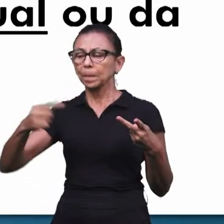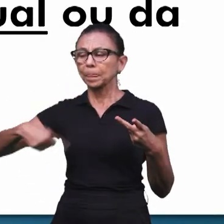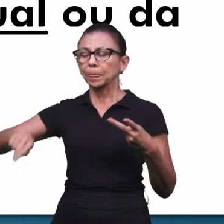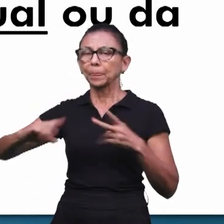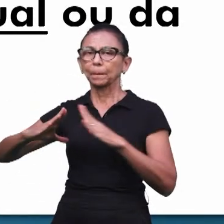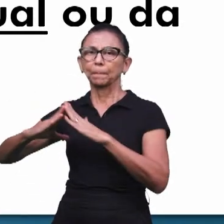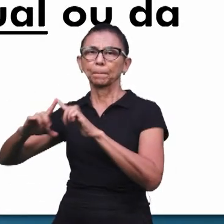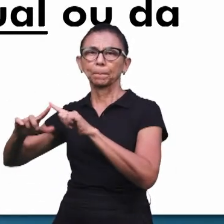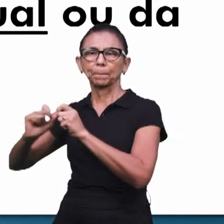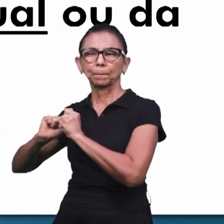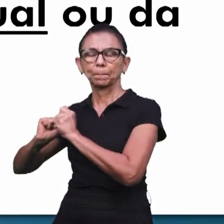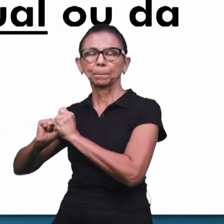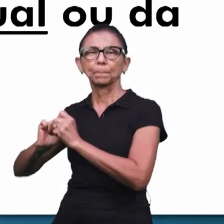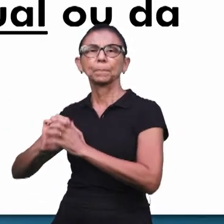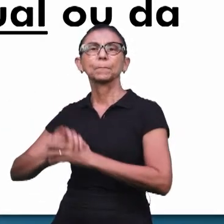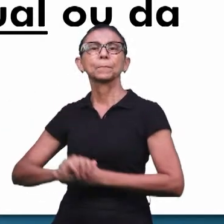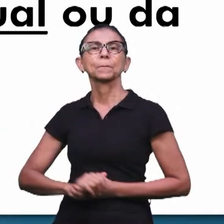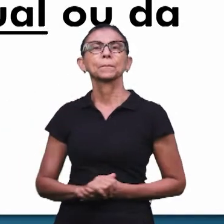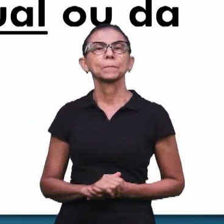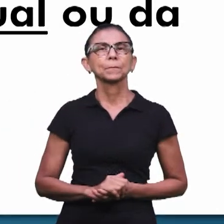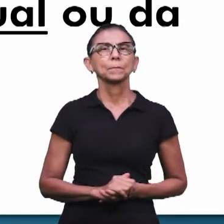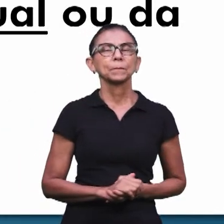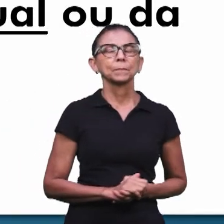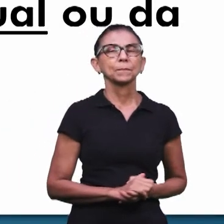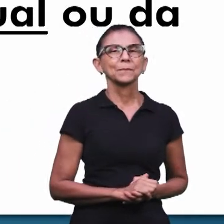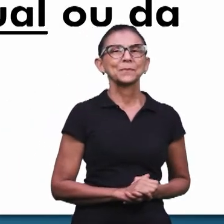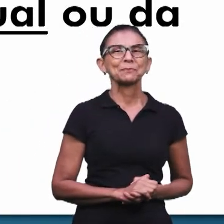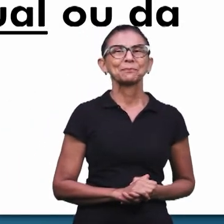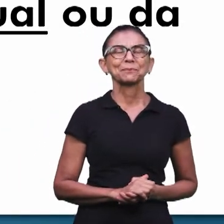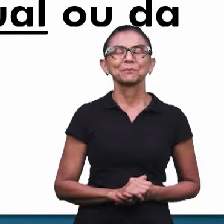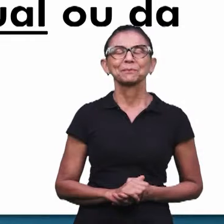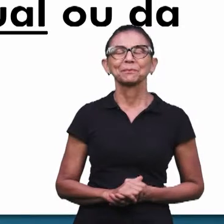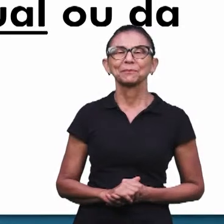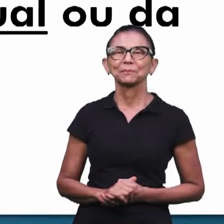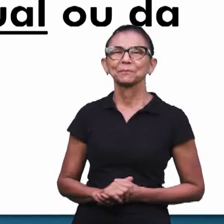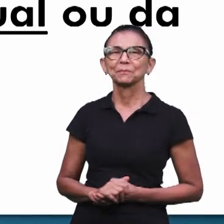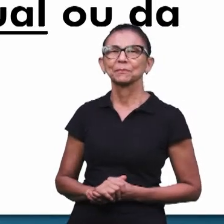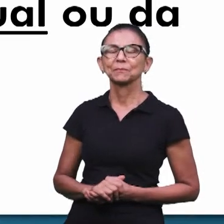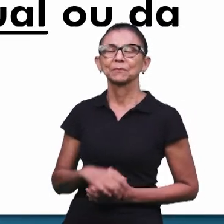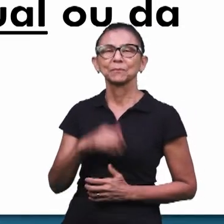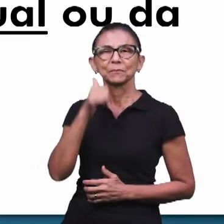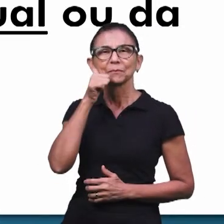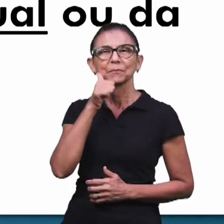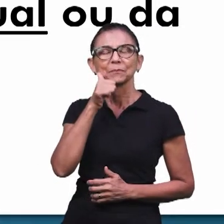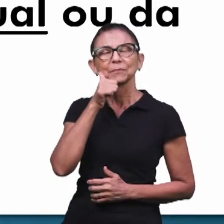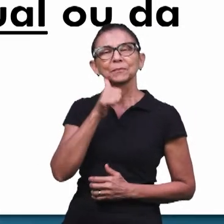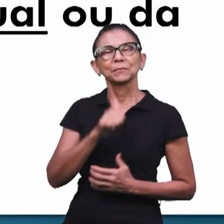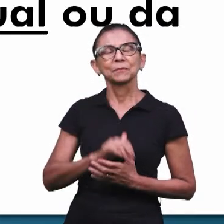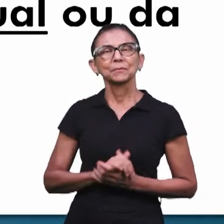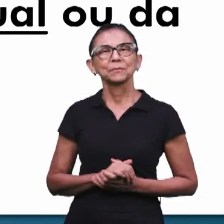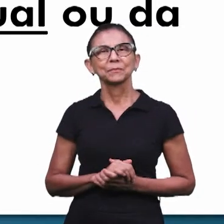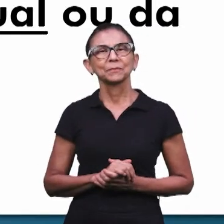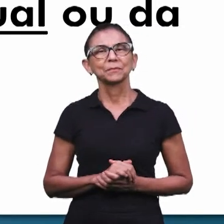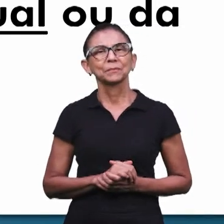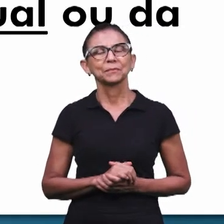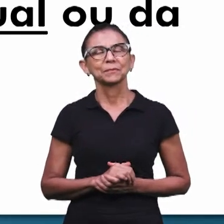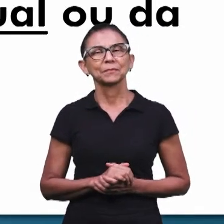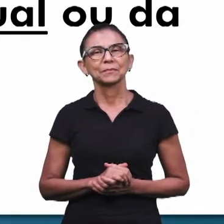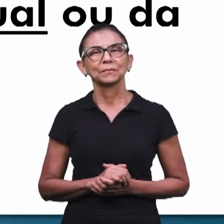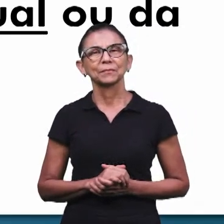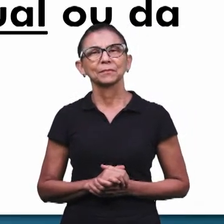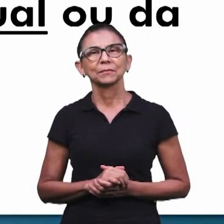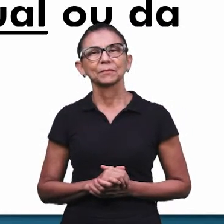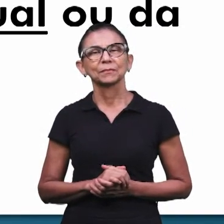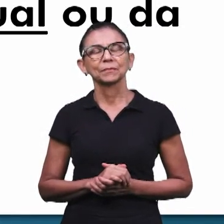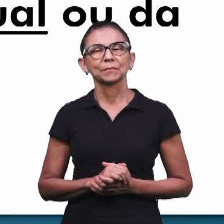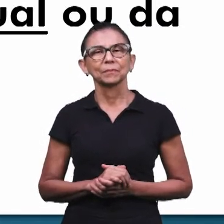todo? Então, como é que é esse preparo da nossa pergunta 3? E quem vai nos falar isso é a nossa irmã Adriana. Adriana D'Altro